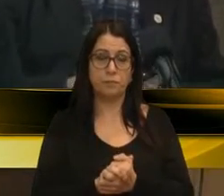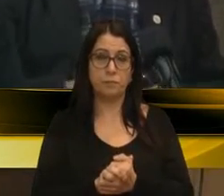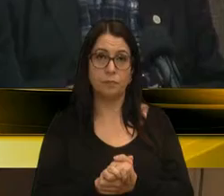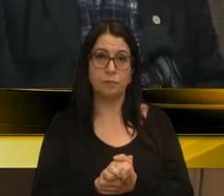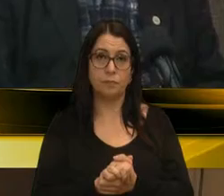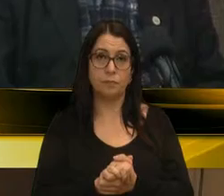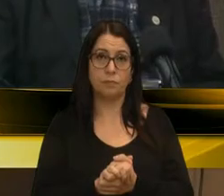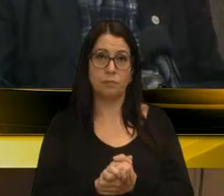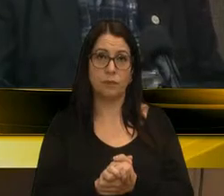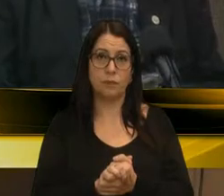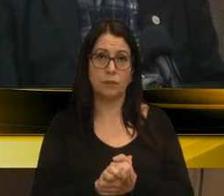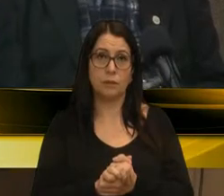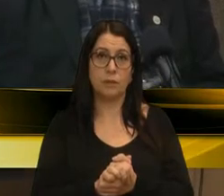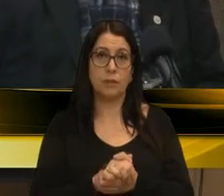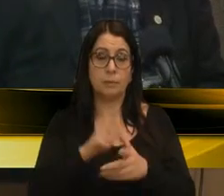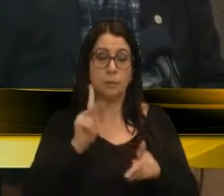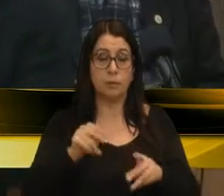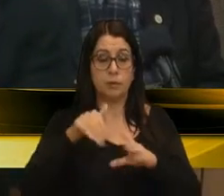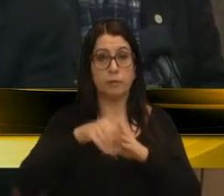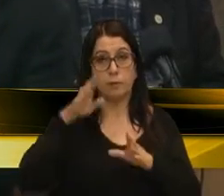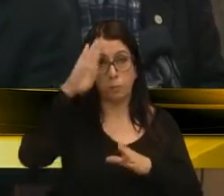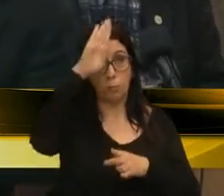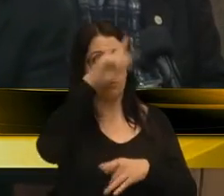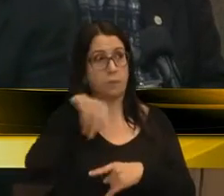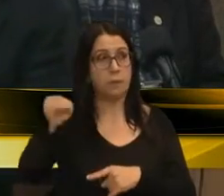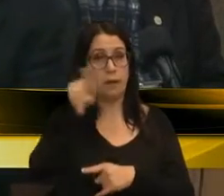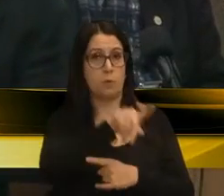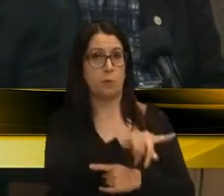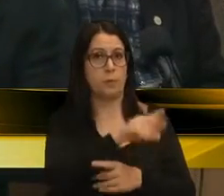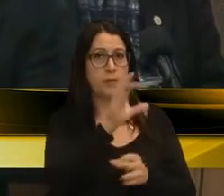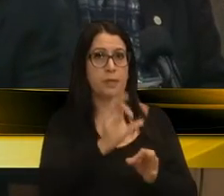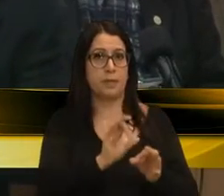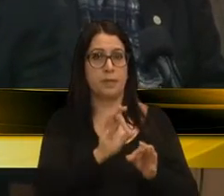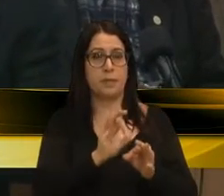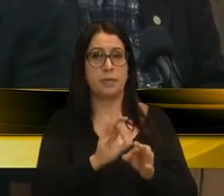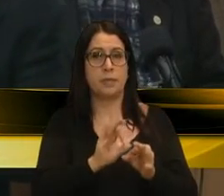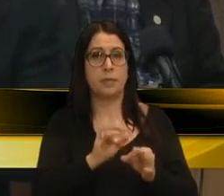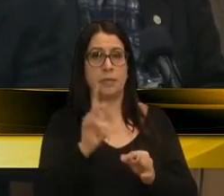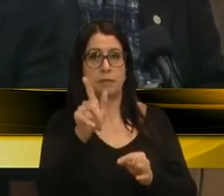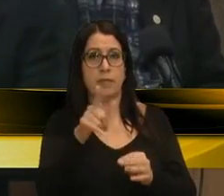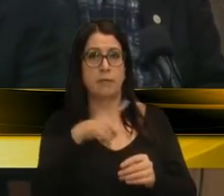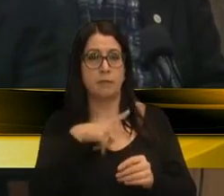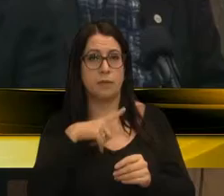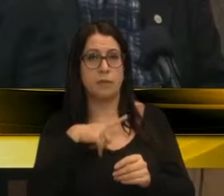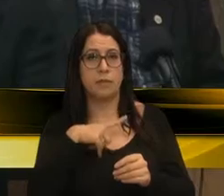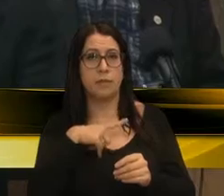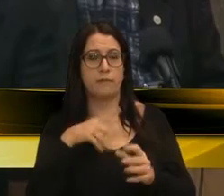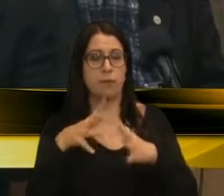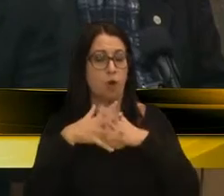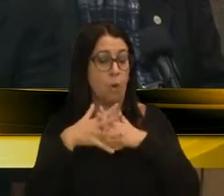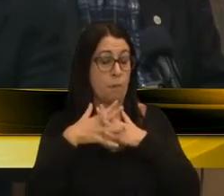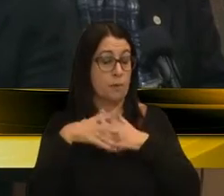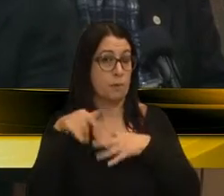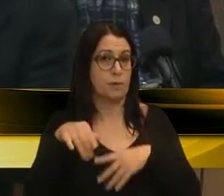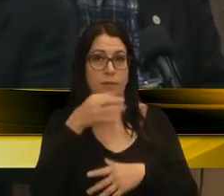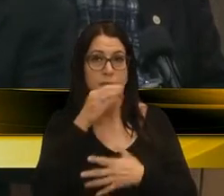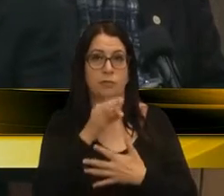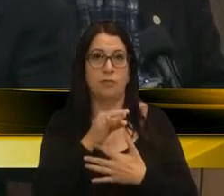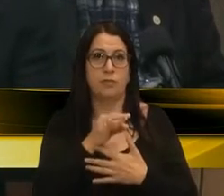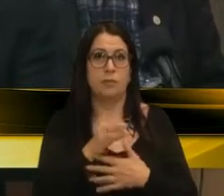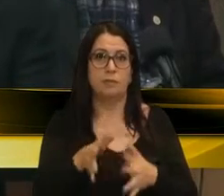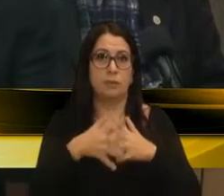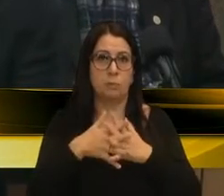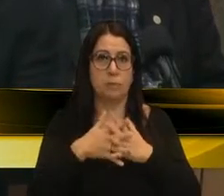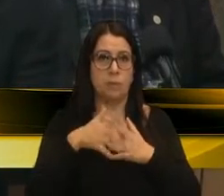os Bolsonaro de plantão que estão aqui na casa, com certeza já disseram para ele que já teve barbúrdia aqui em Caxias. Vai ter